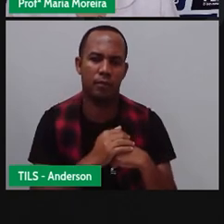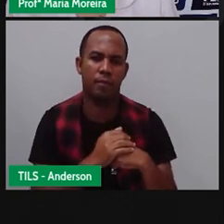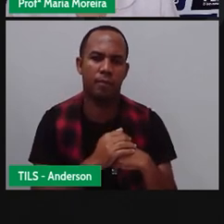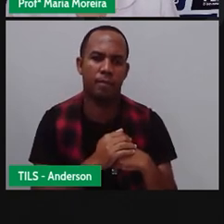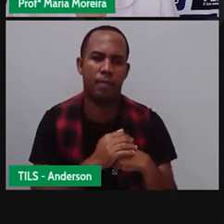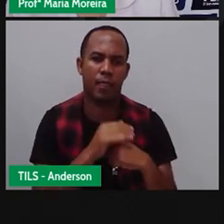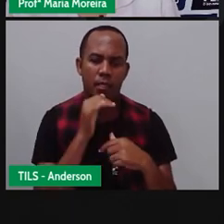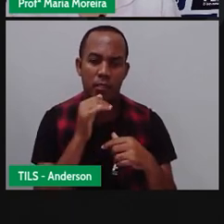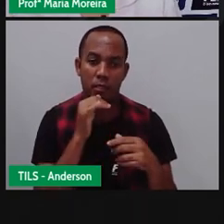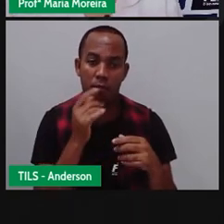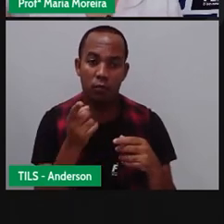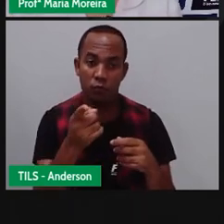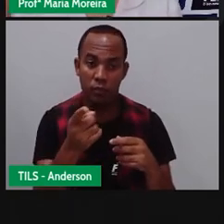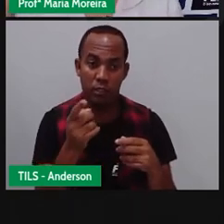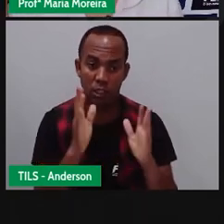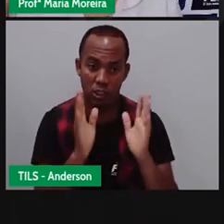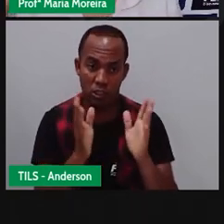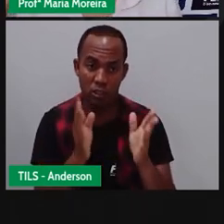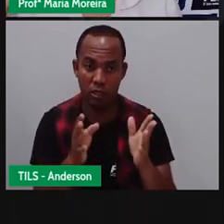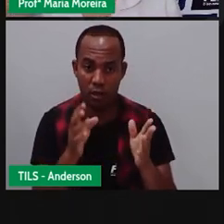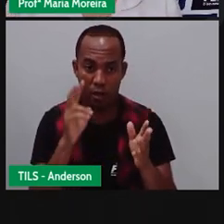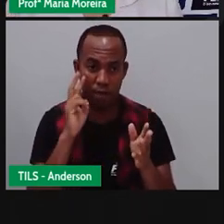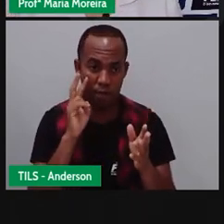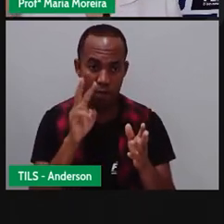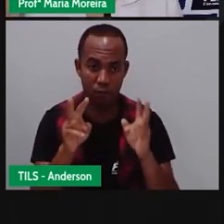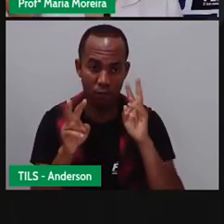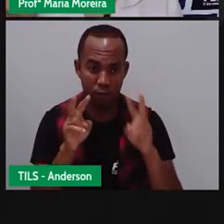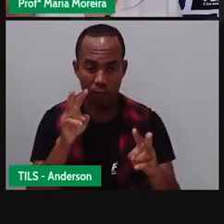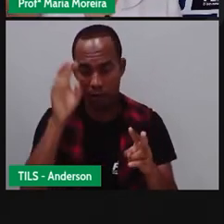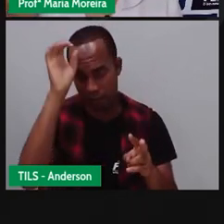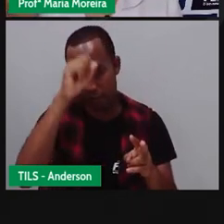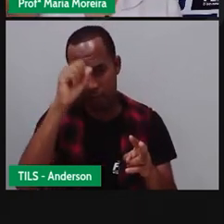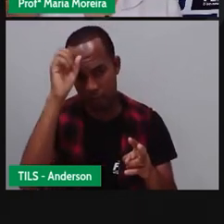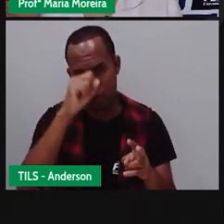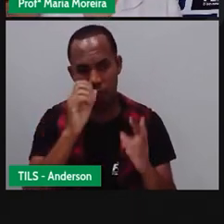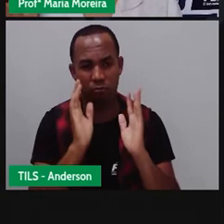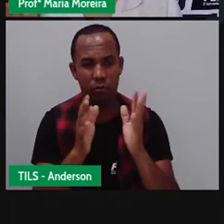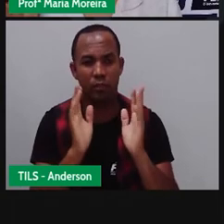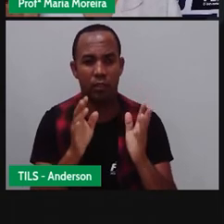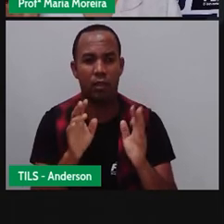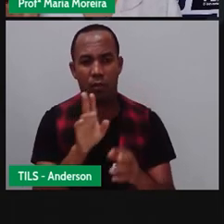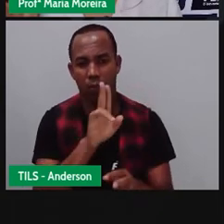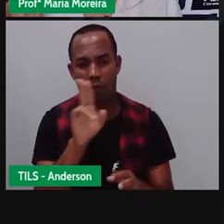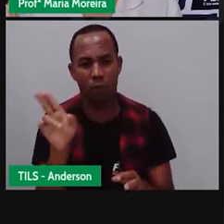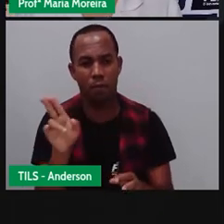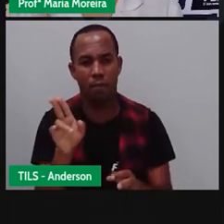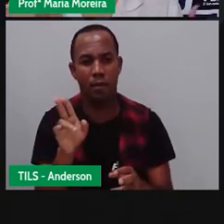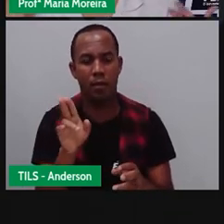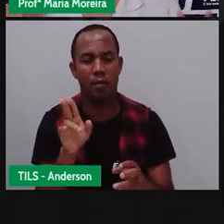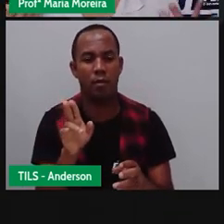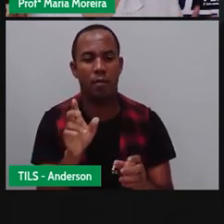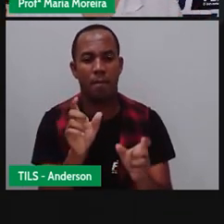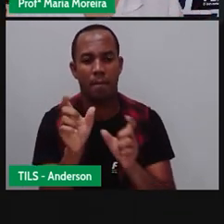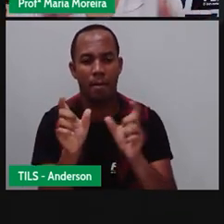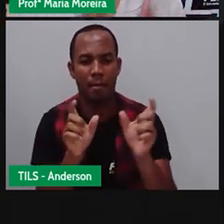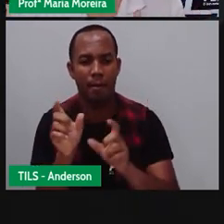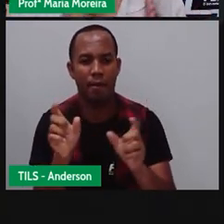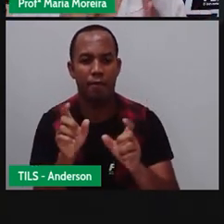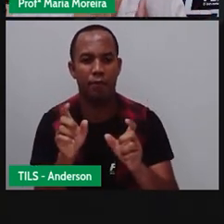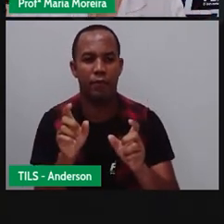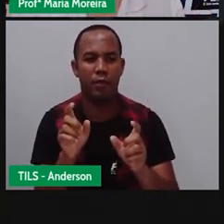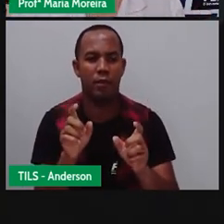retomada de conteúdo. Porque a já viu substantivo comum. Já viu substantivo próprio, não foi isso? E a Pró explicou.